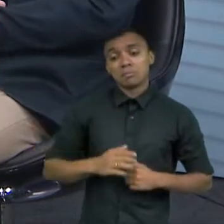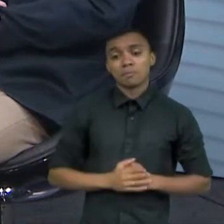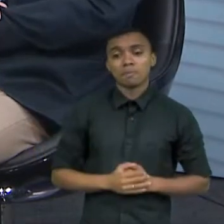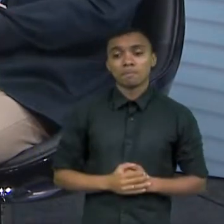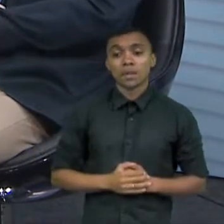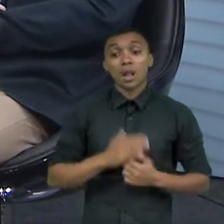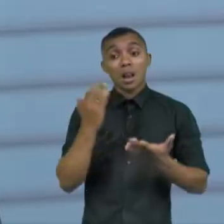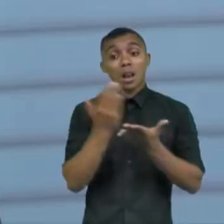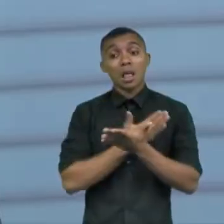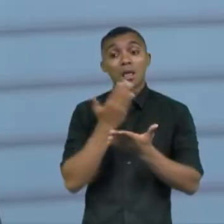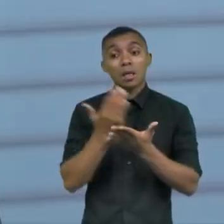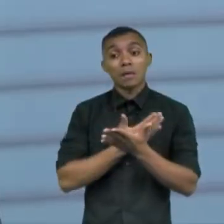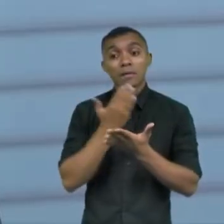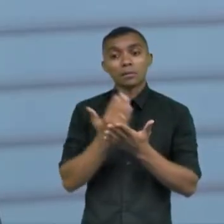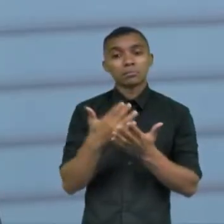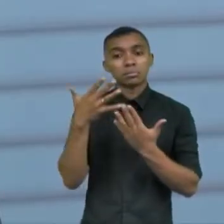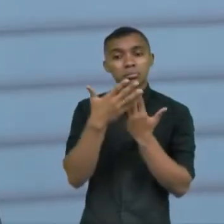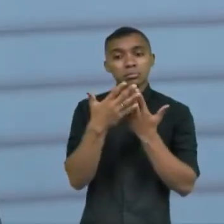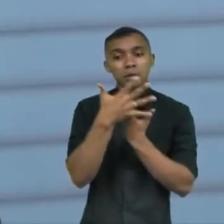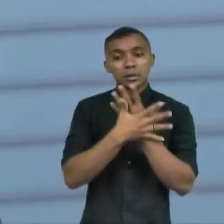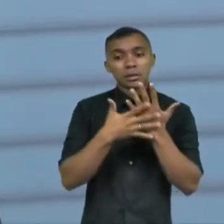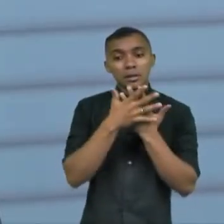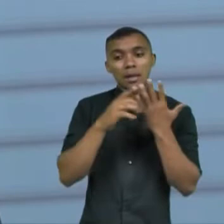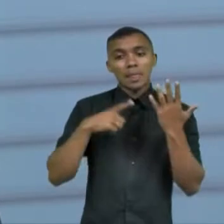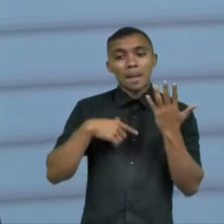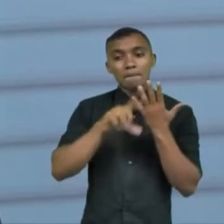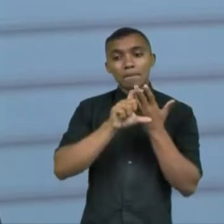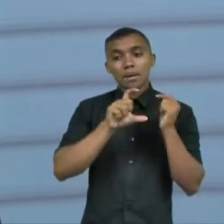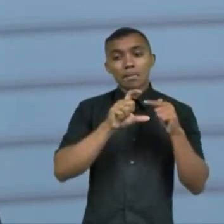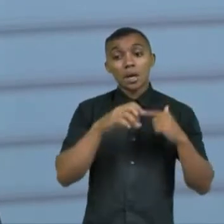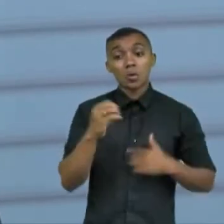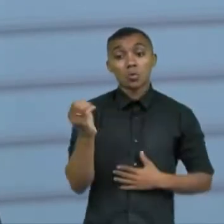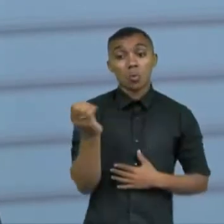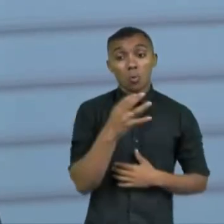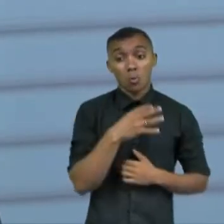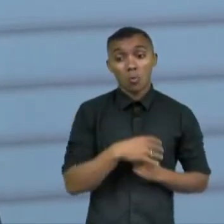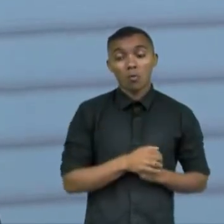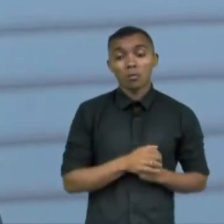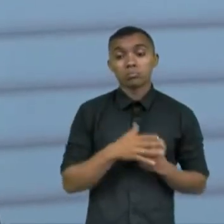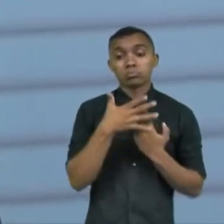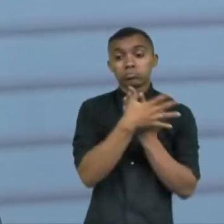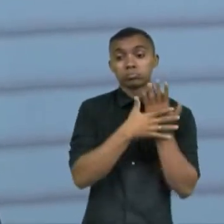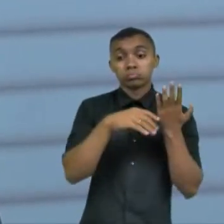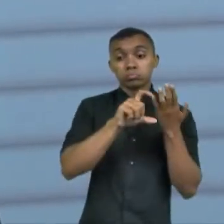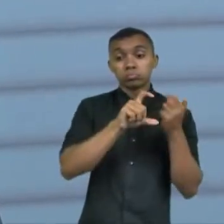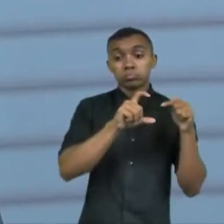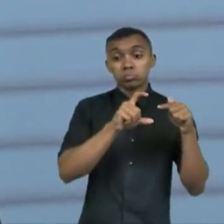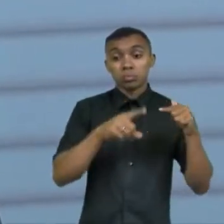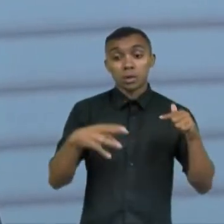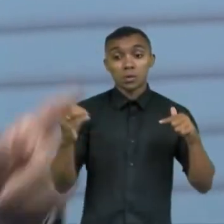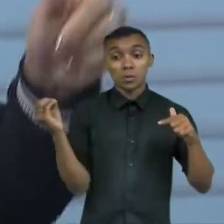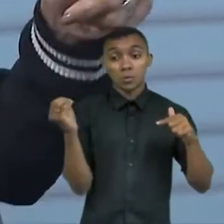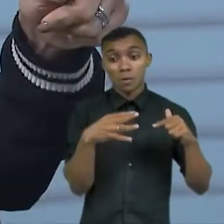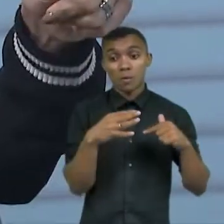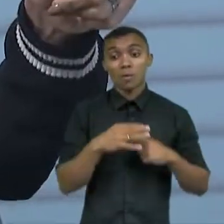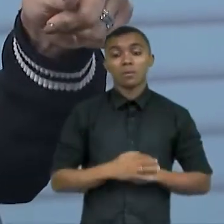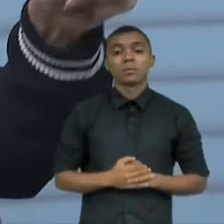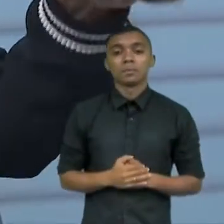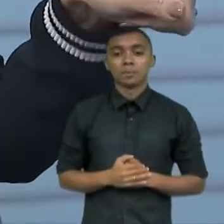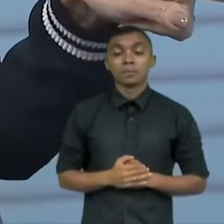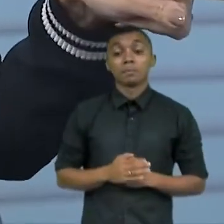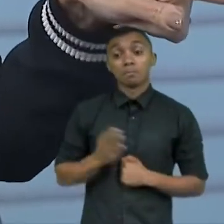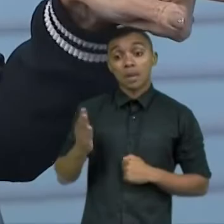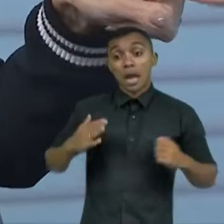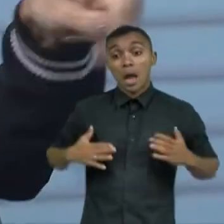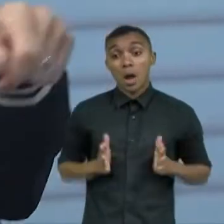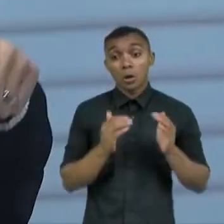eu questiono na capa dele tem um novo símbolo que foi até colocado pela ONU esse é o símbolo novo esse é o do autismo